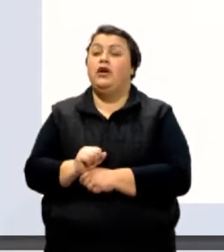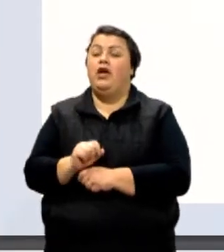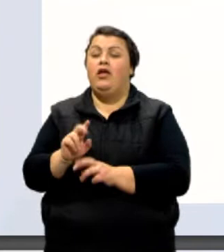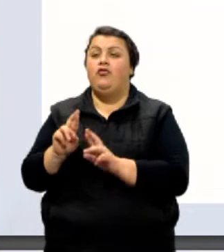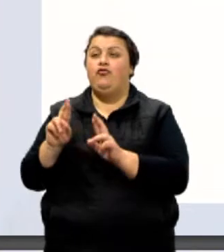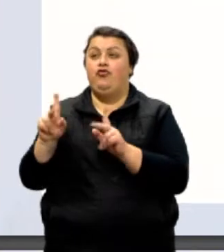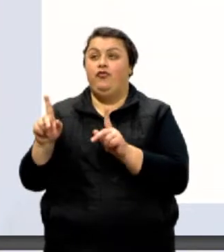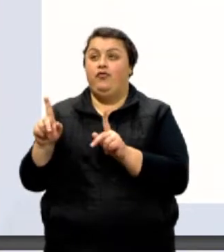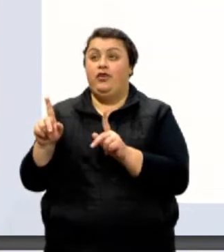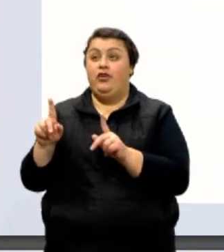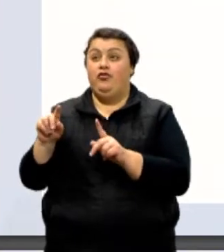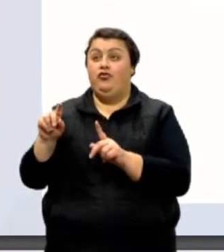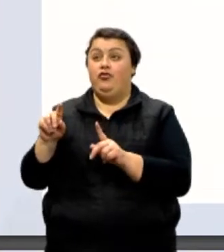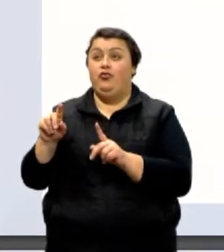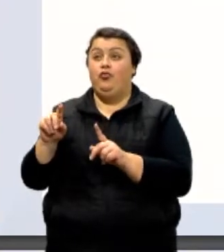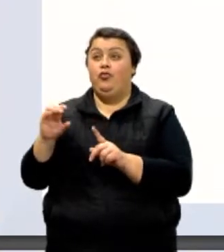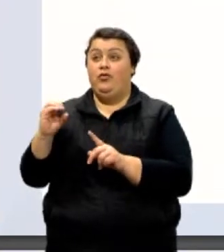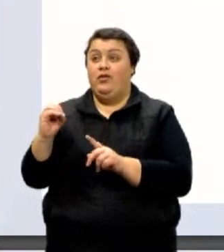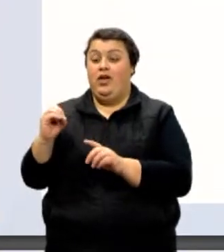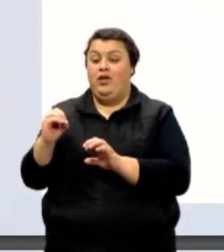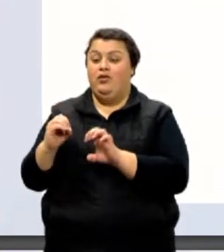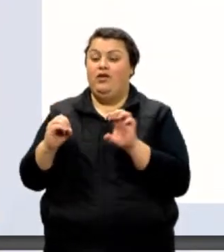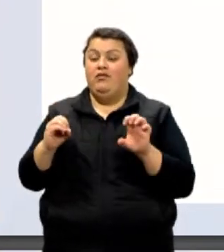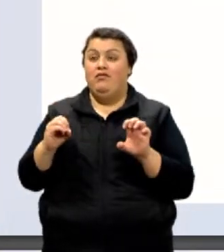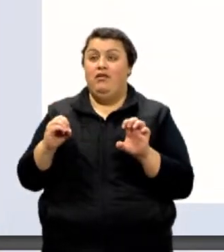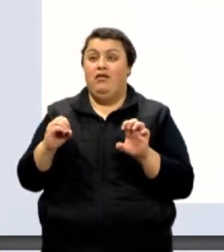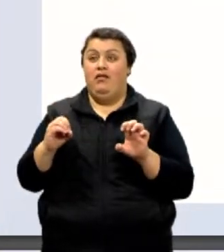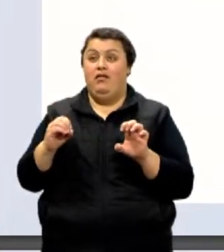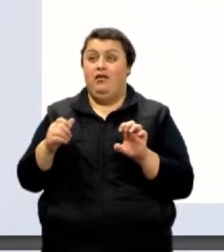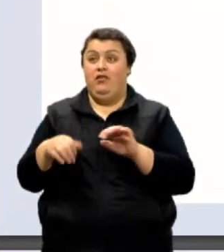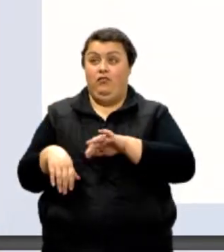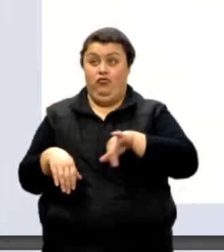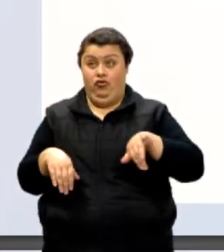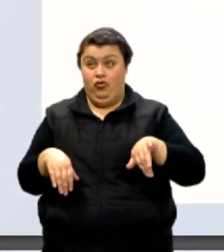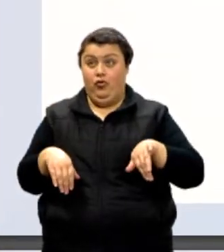diferente daqueles zeros à esquerda lá, que não permaneciam.